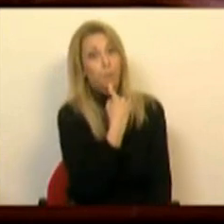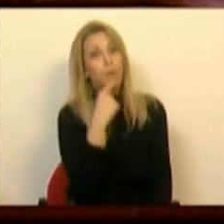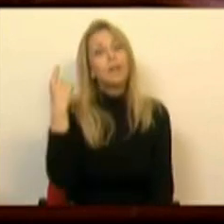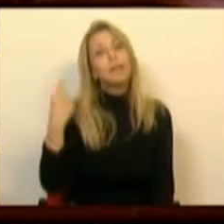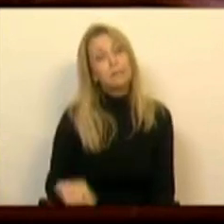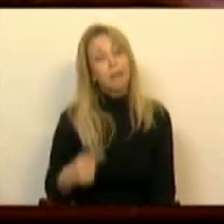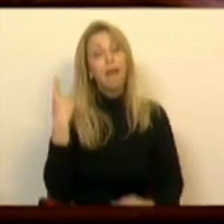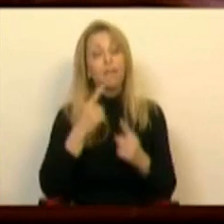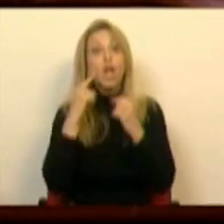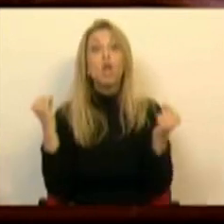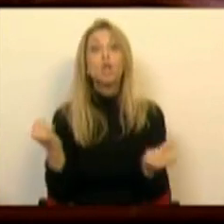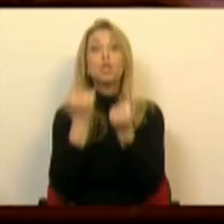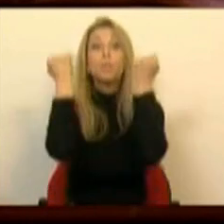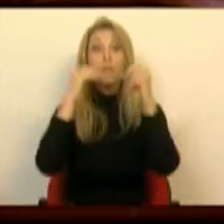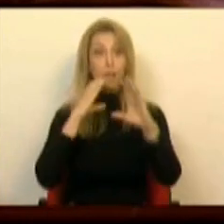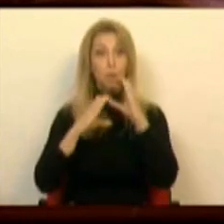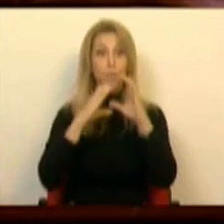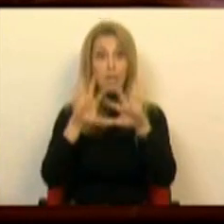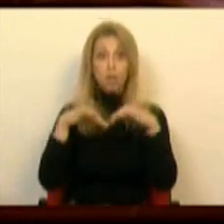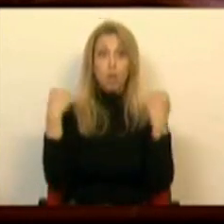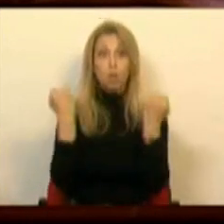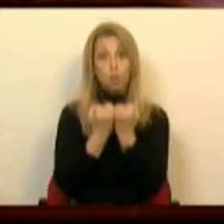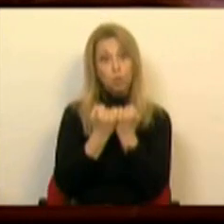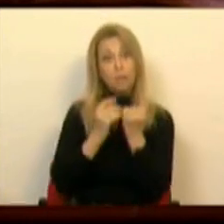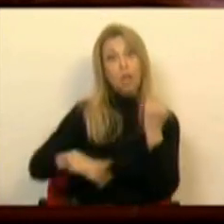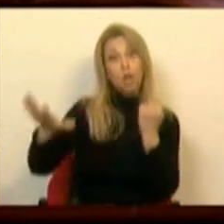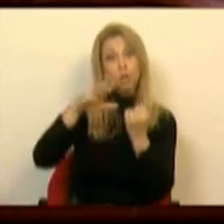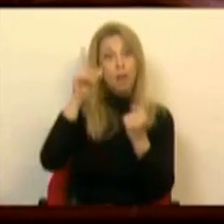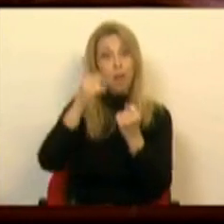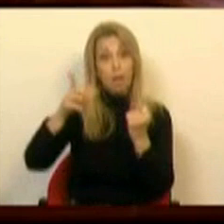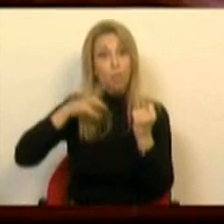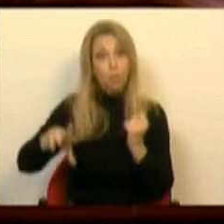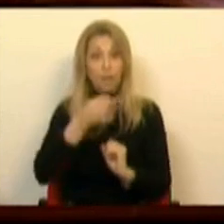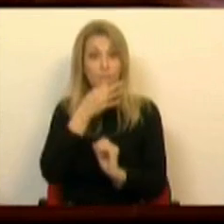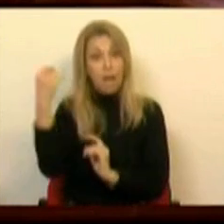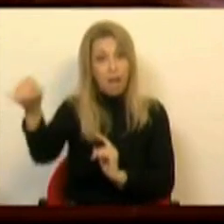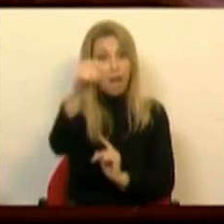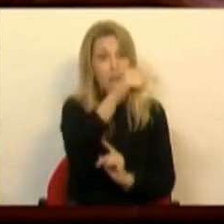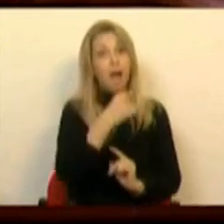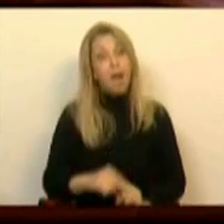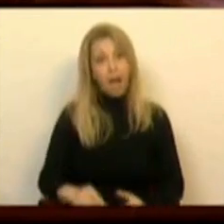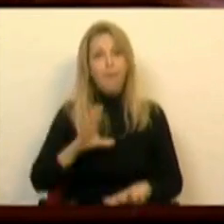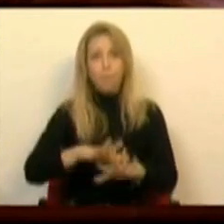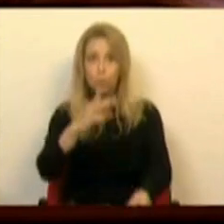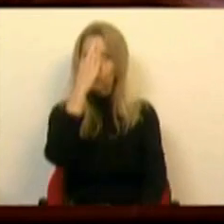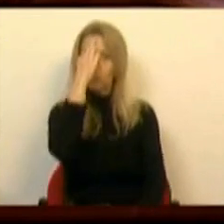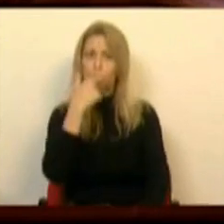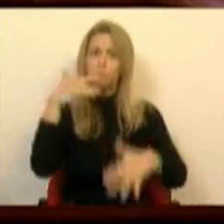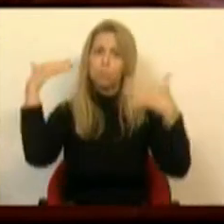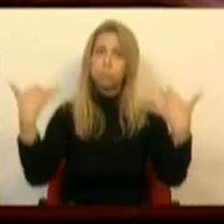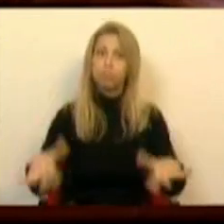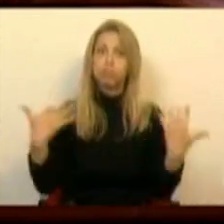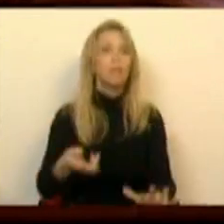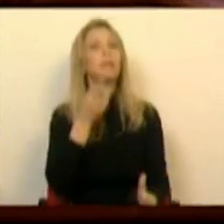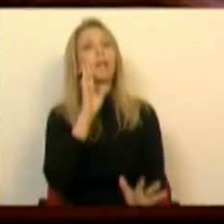vezes a sobrevivência dos meios de comunicação social da diáspora depende do esforço gigantesco que fazem os seus diretores